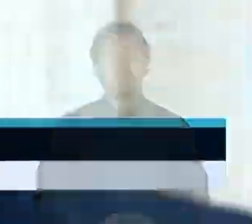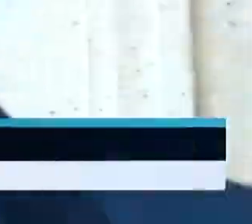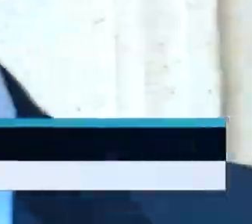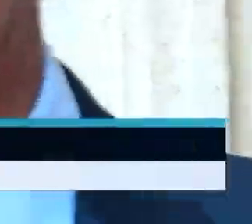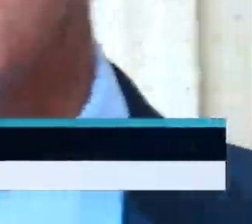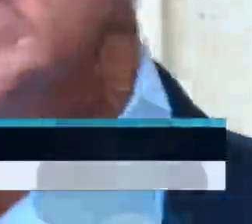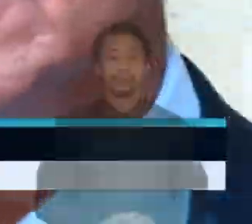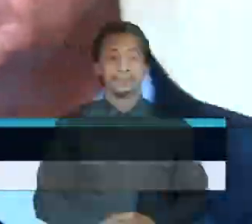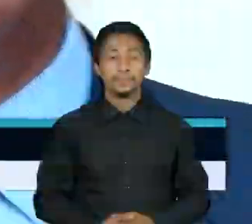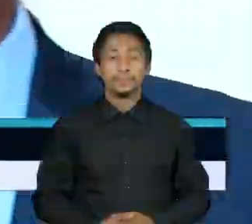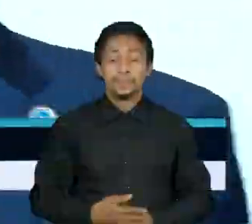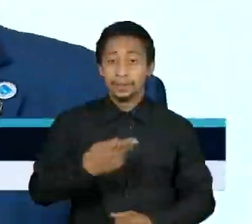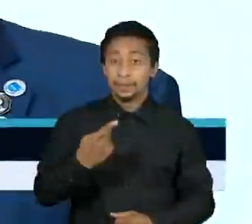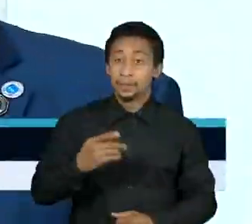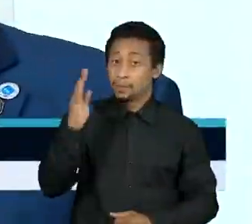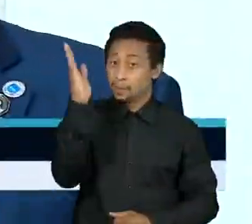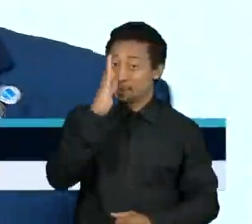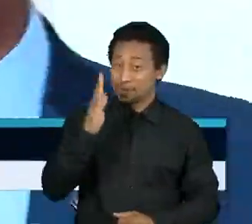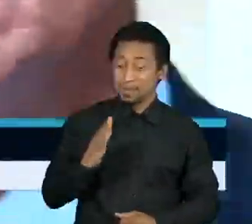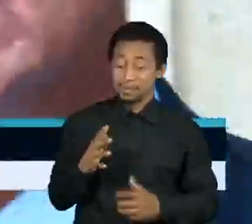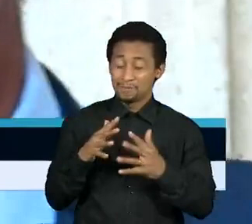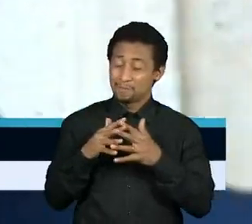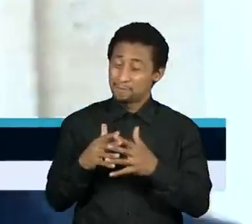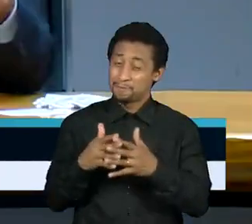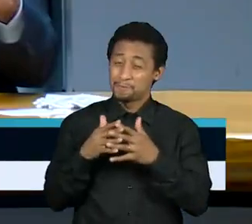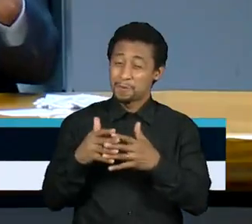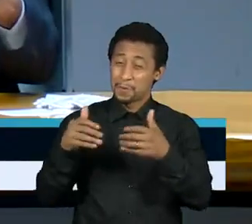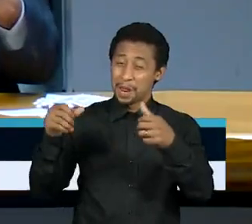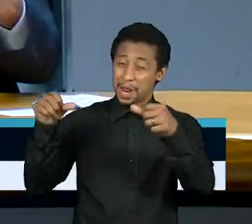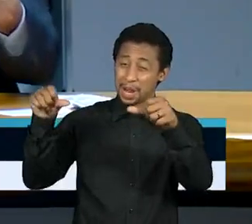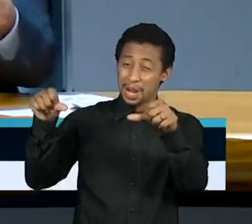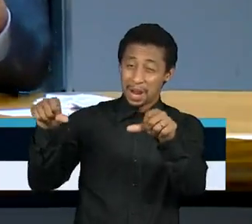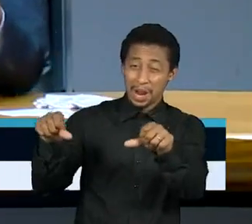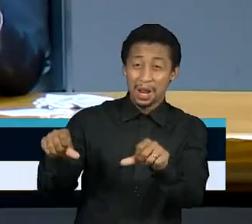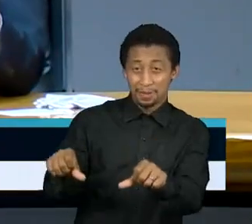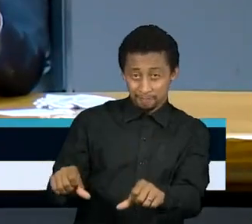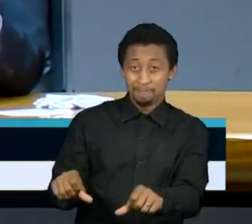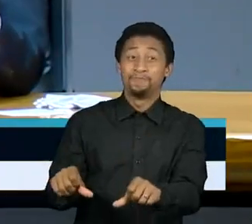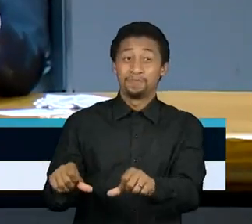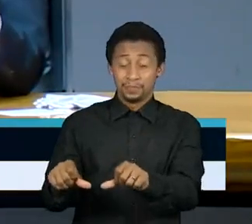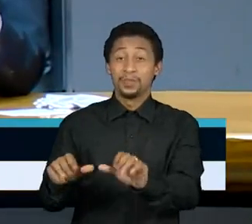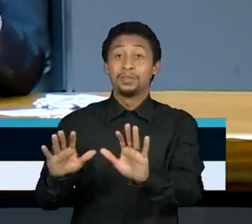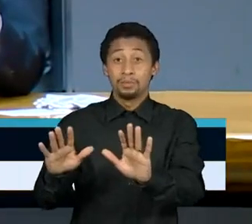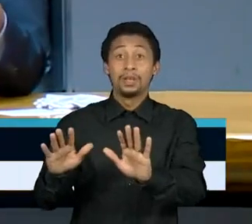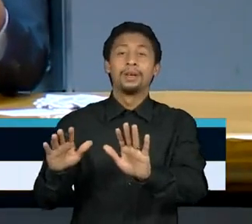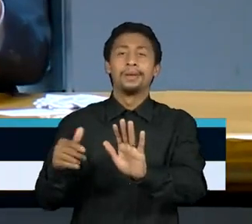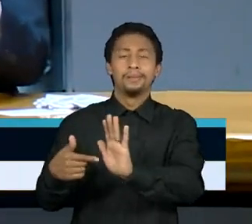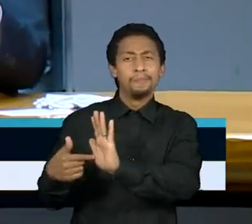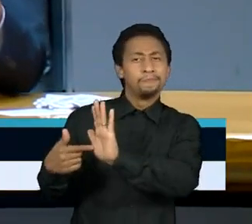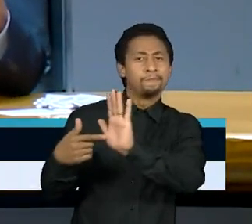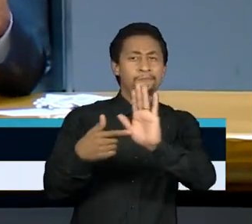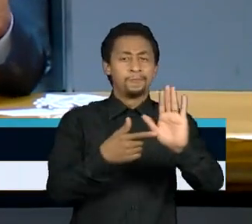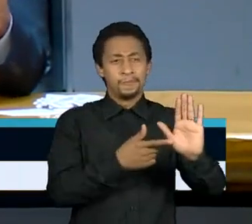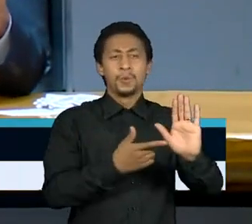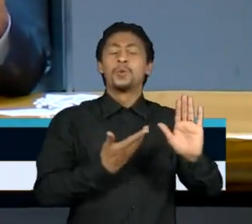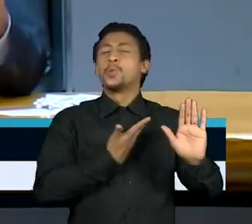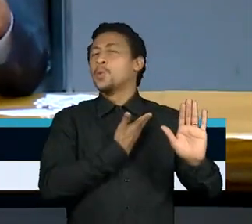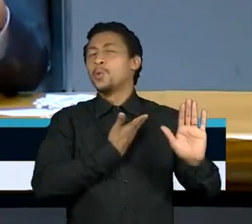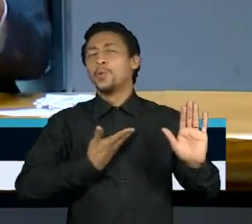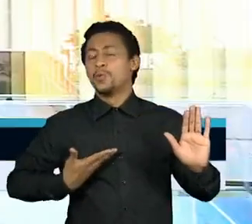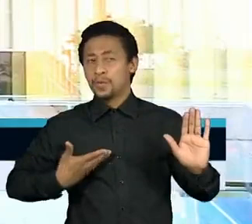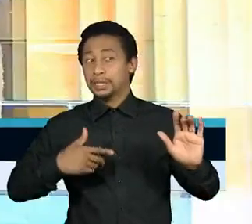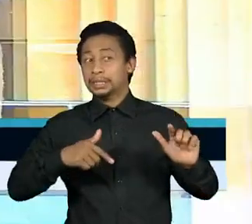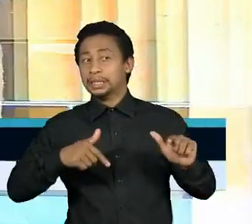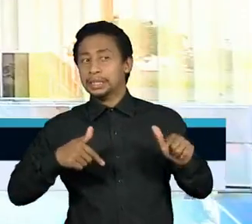Mas no Brasil, o problema foi ainda mais grave. Porque foi potencializado com o chega-pra-lá do governo nas regras